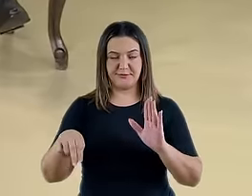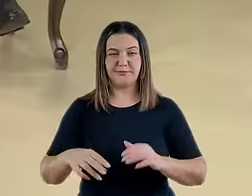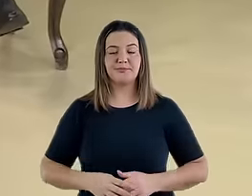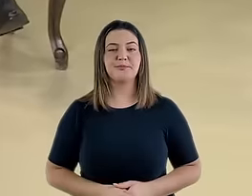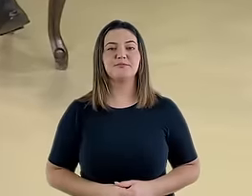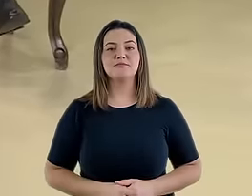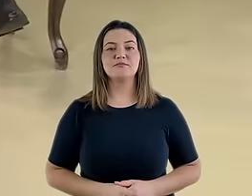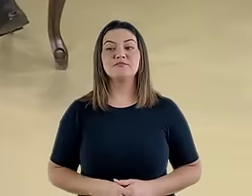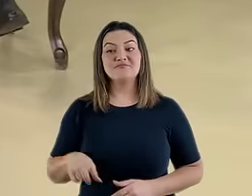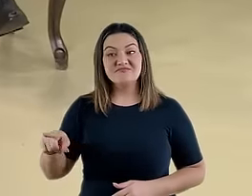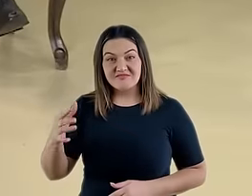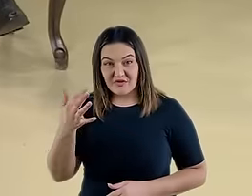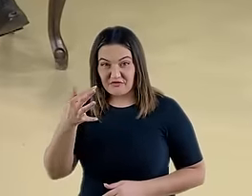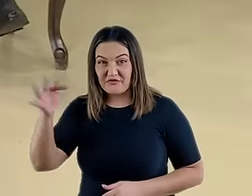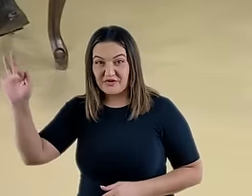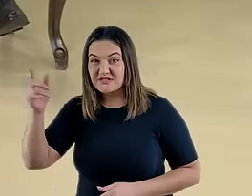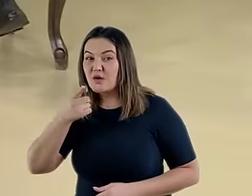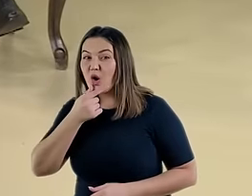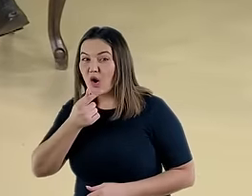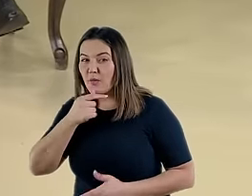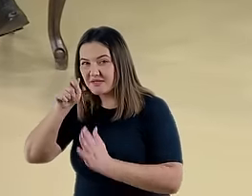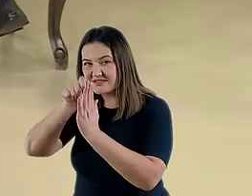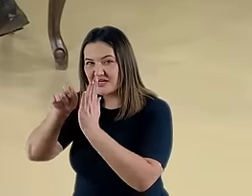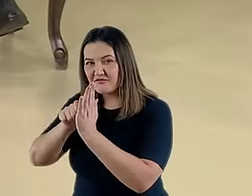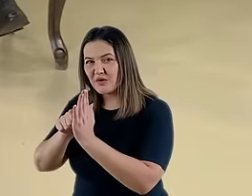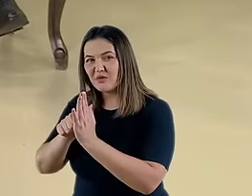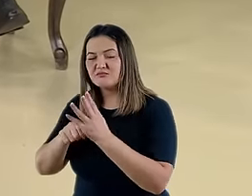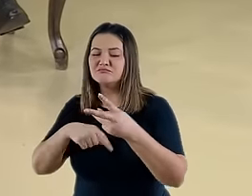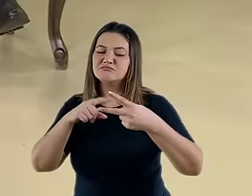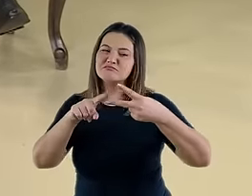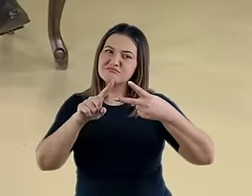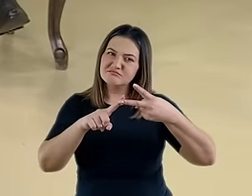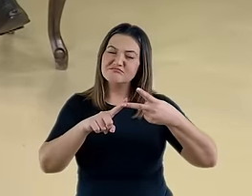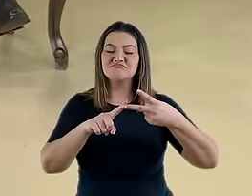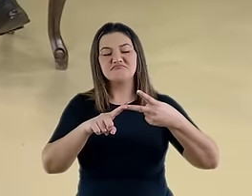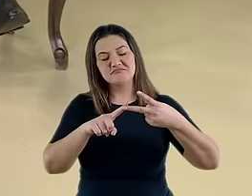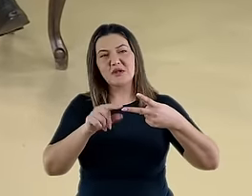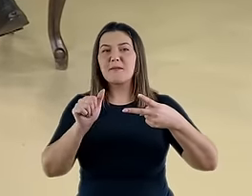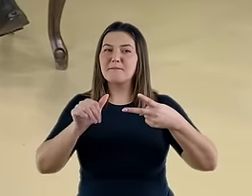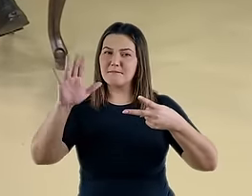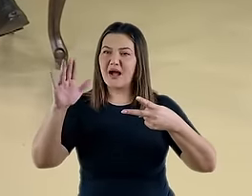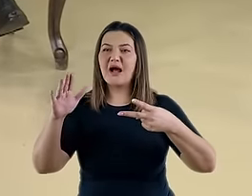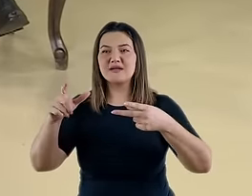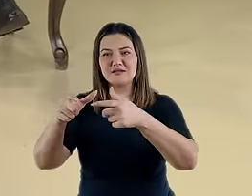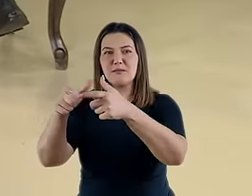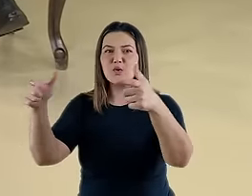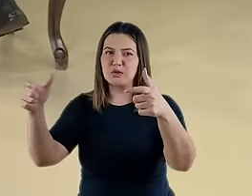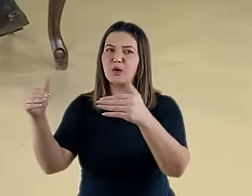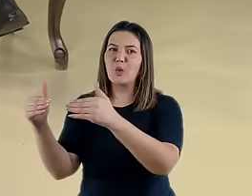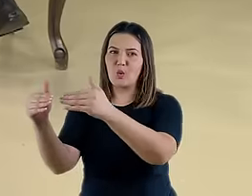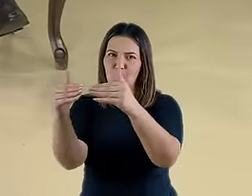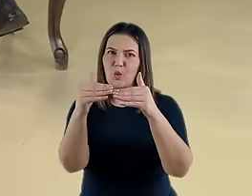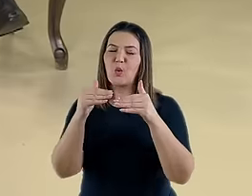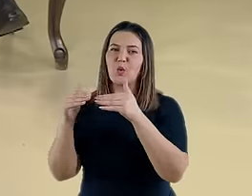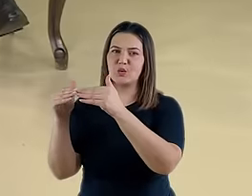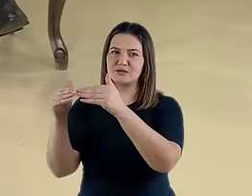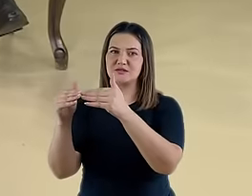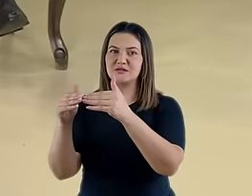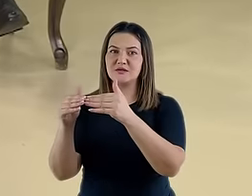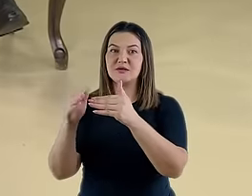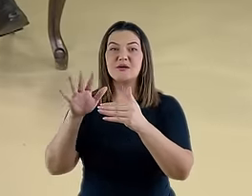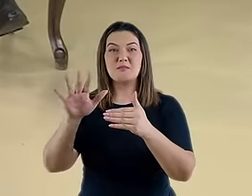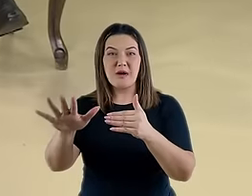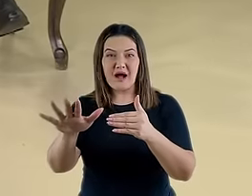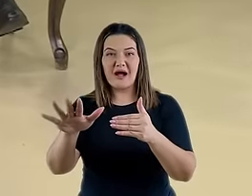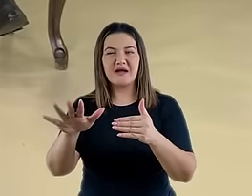Esta visão é provavelmente aquela que eu percebi mais comum entre os historicistas de hoje, mas ela não é,